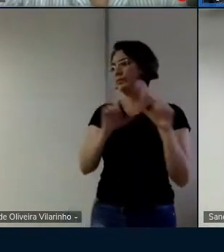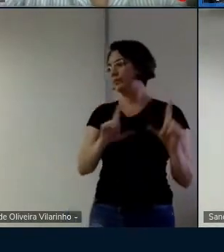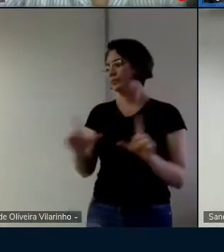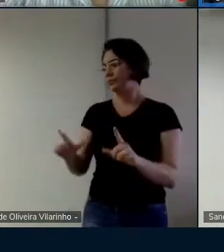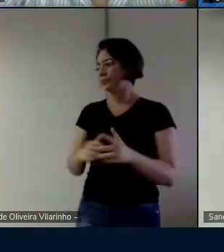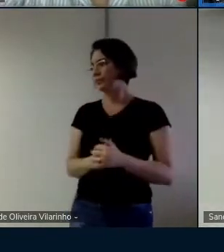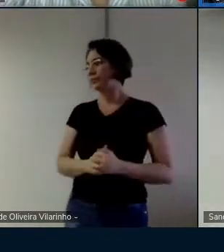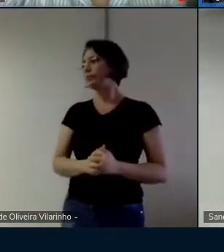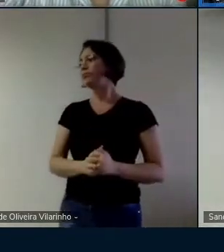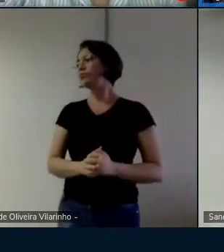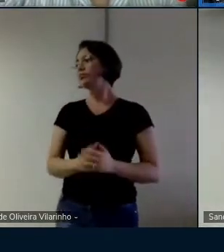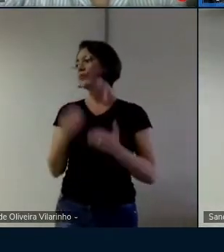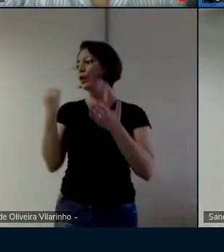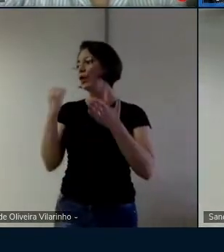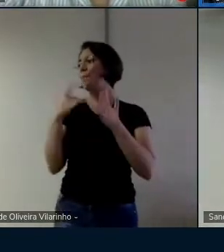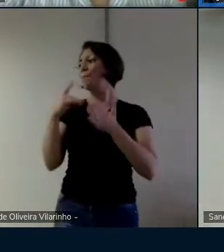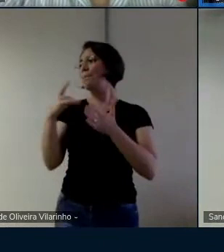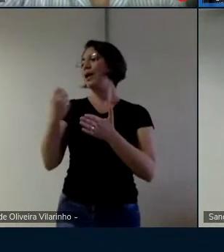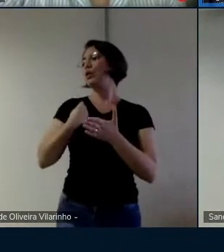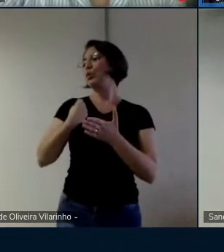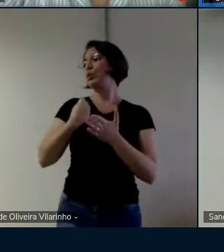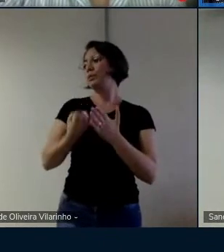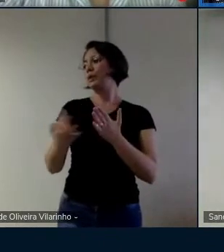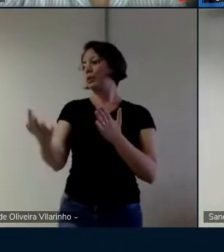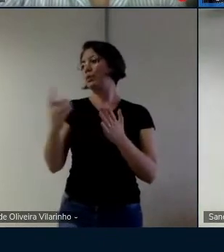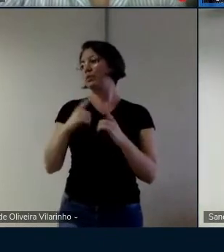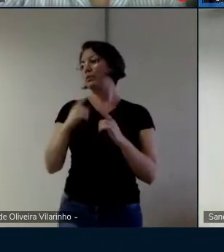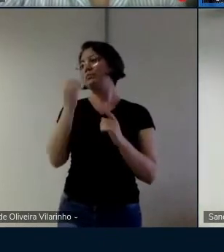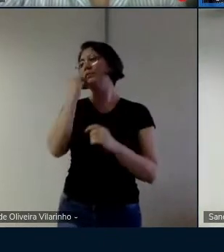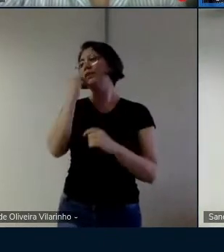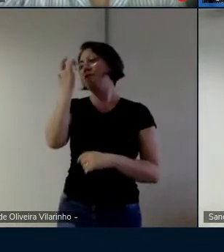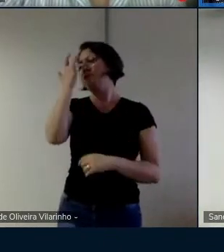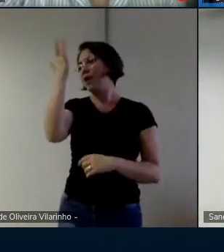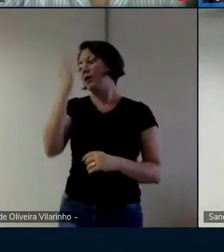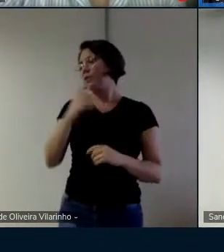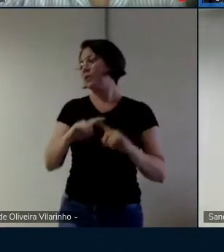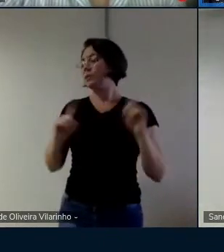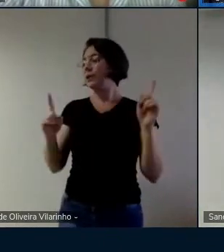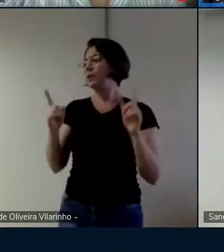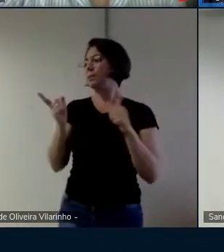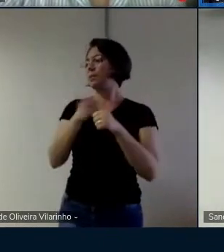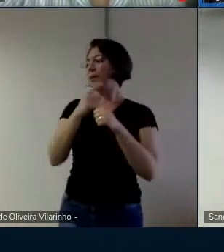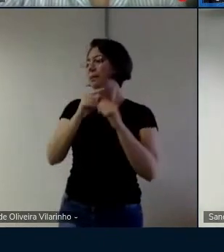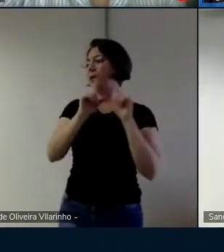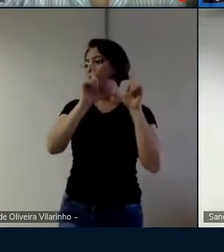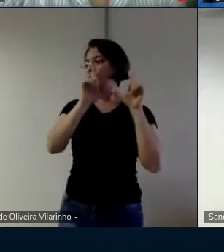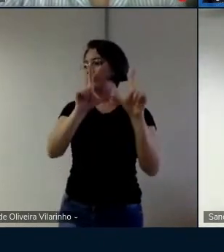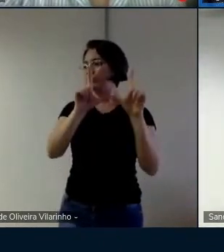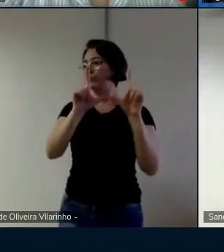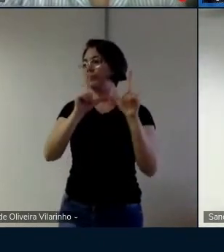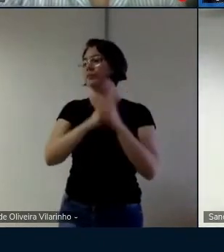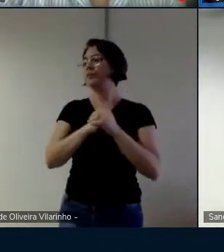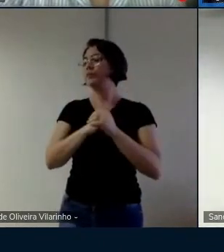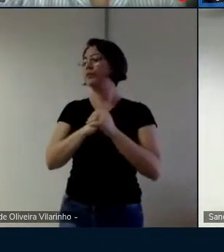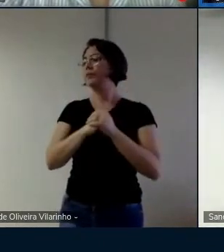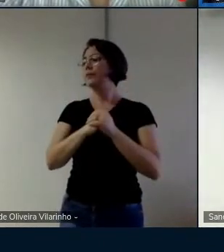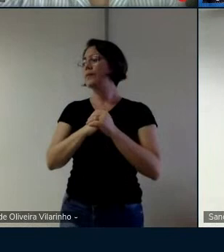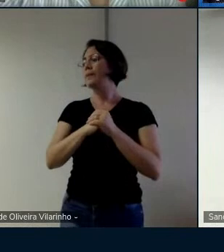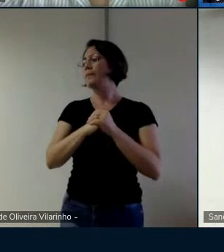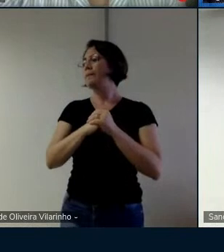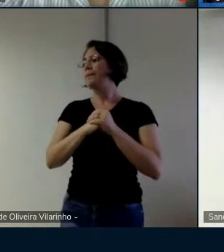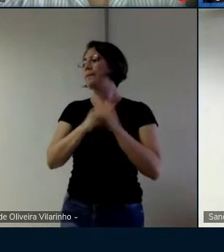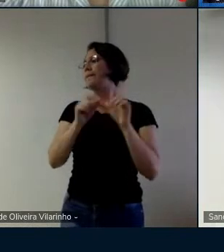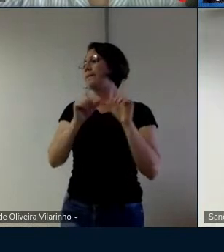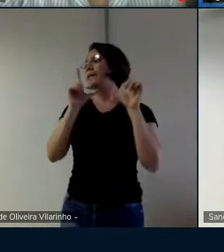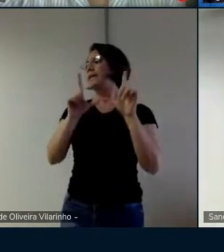eu numerei as páginas pra ficar mais fácil mas o primeiro slide que eu queria comentar é